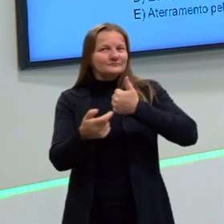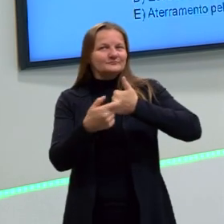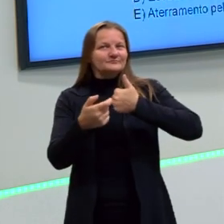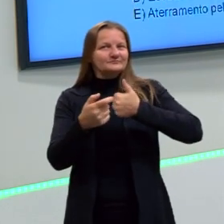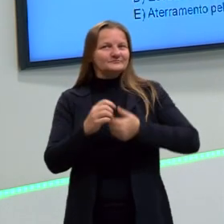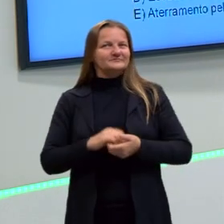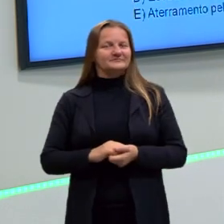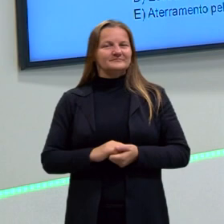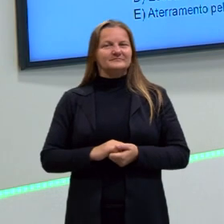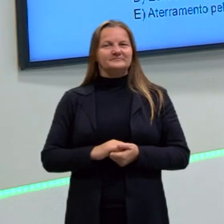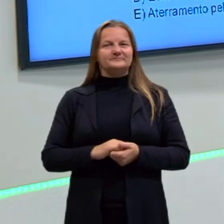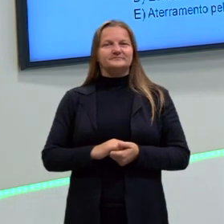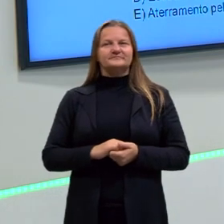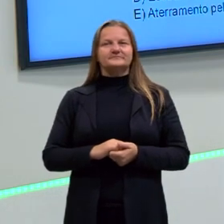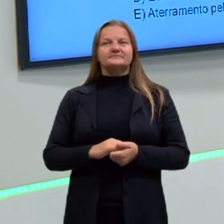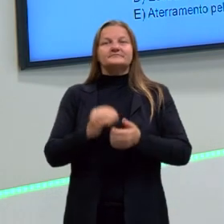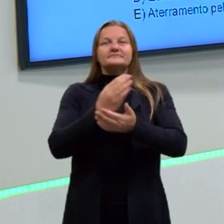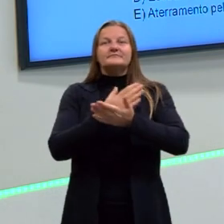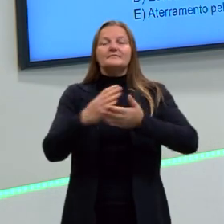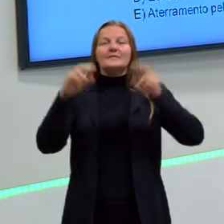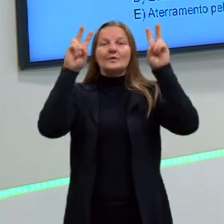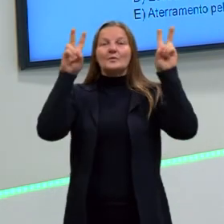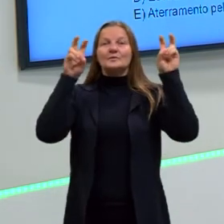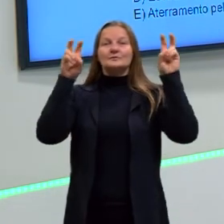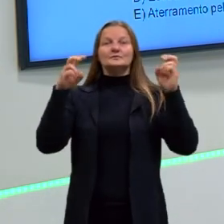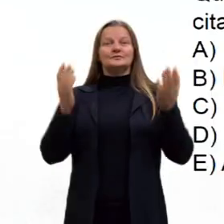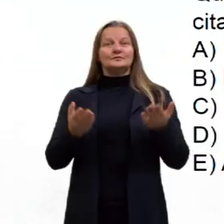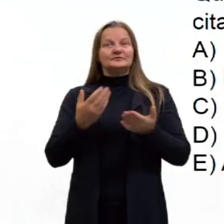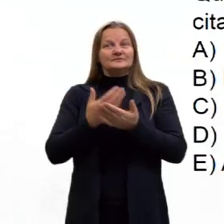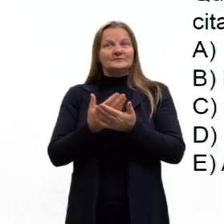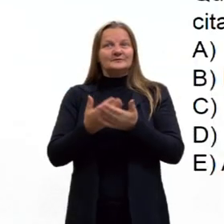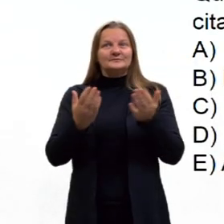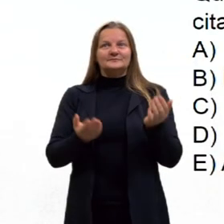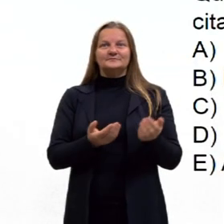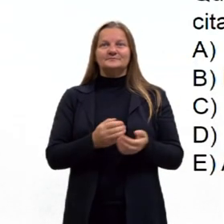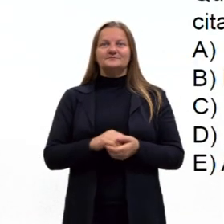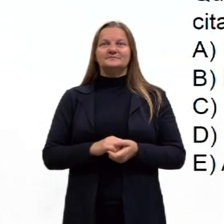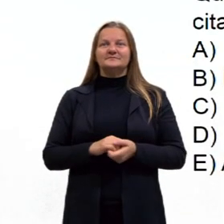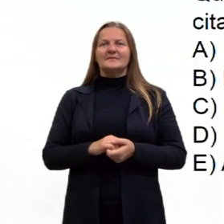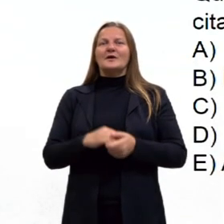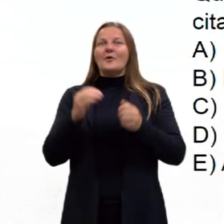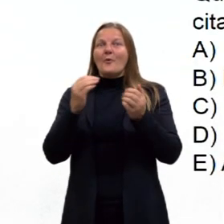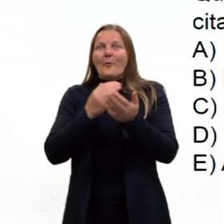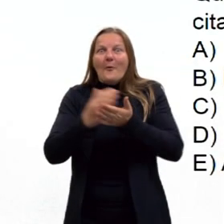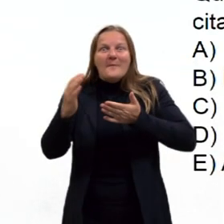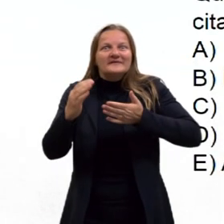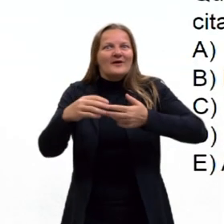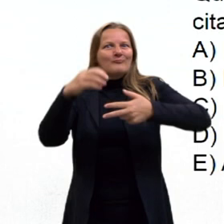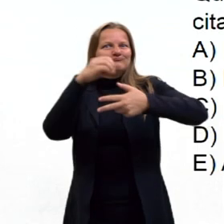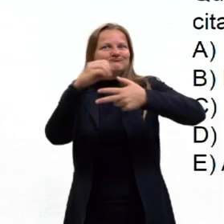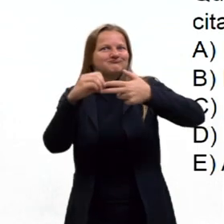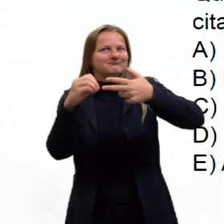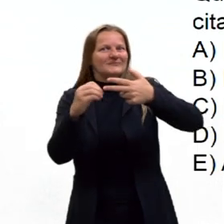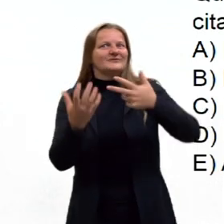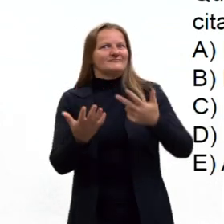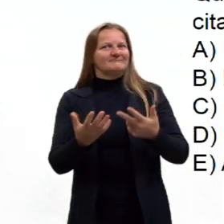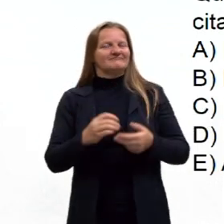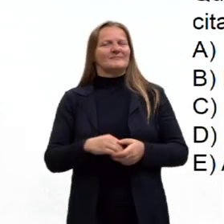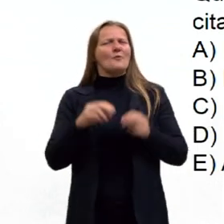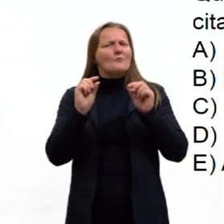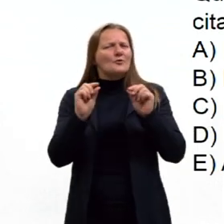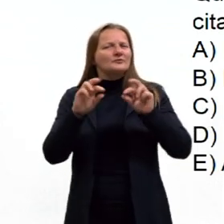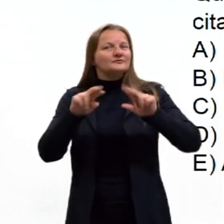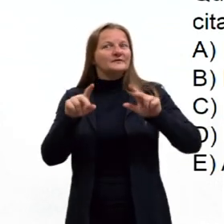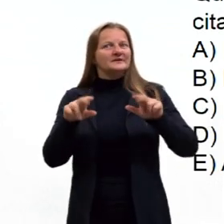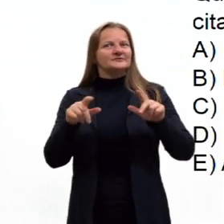Bom, então, para iniciar o nosso assunto desta aula, a gente já vai começar com uma questão do ENEM. É um pouco diferente do que a gente